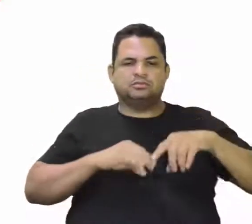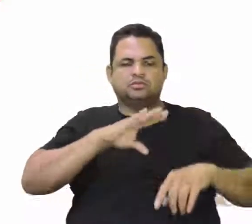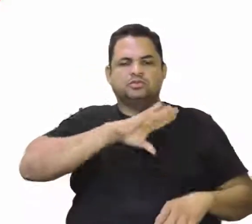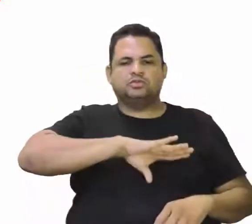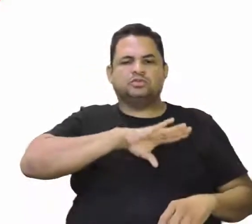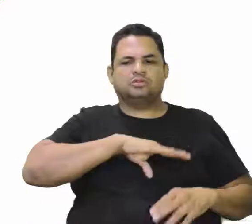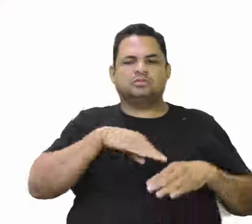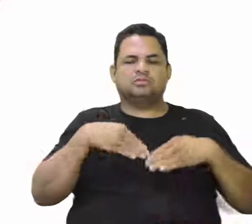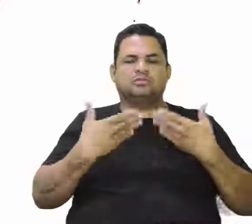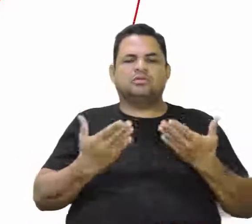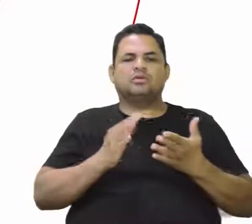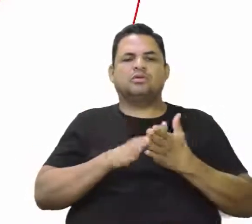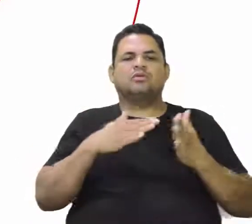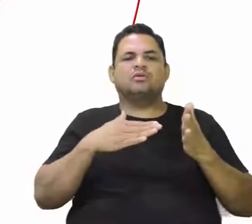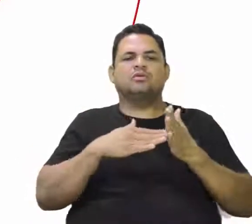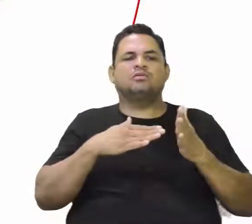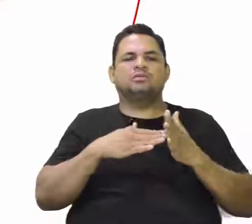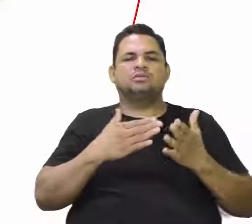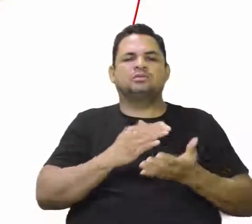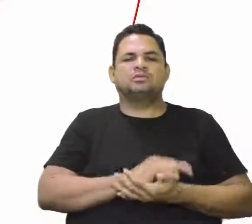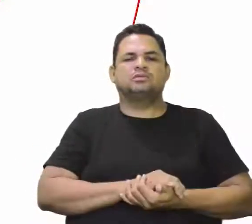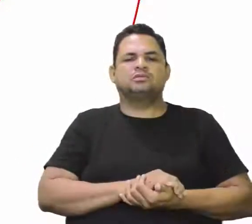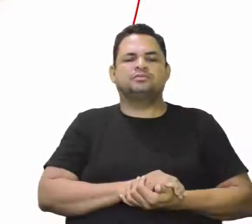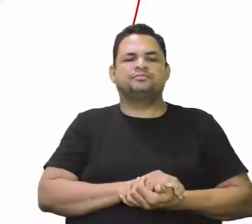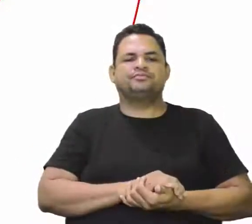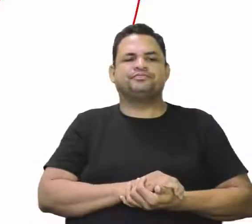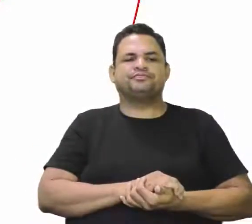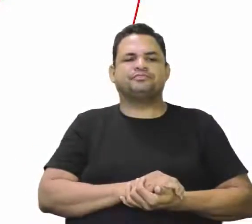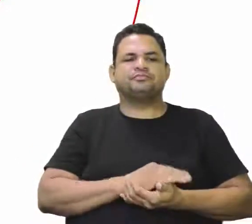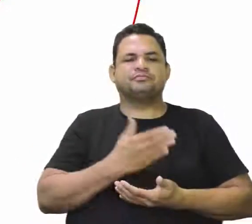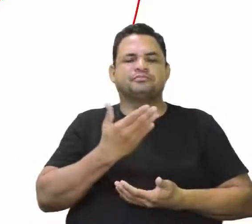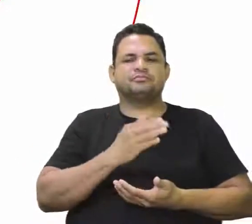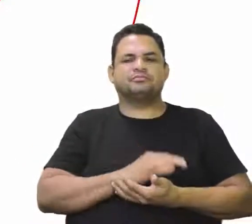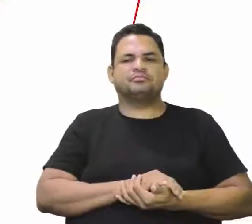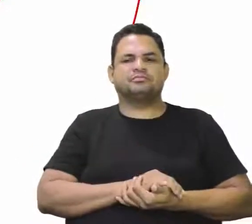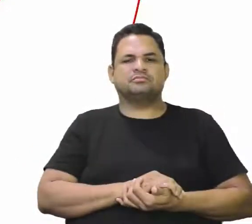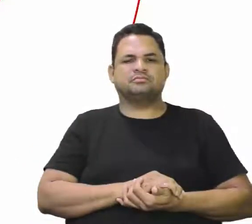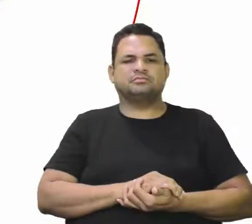qual seria o limite a leste? Ainda não se tinha o limite ao leste.